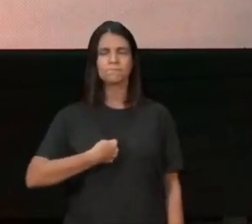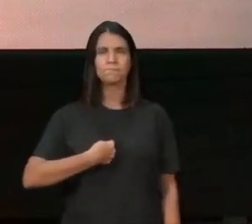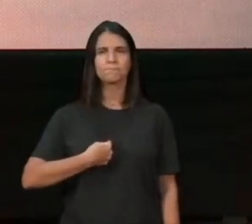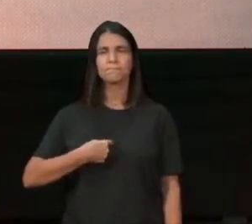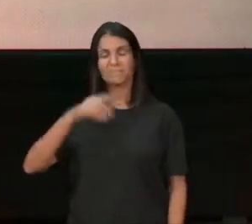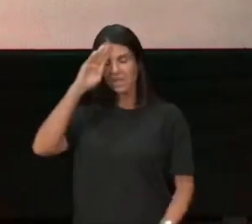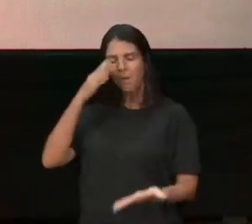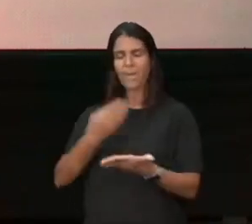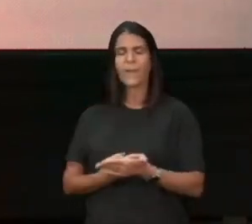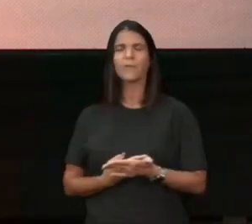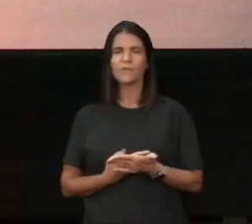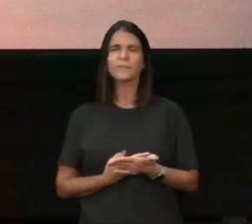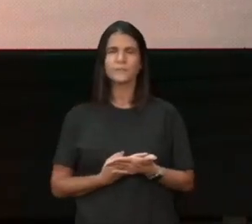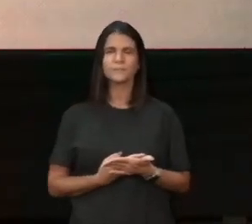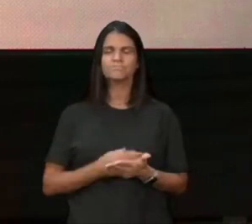você que tem que se entender,